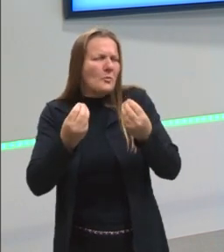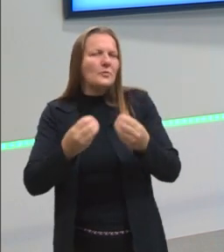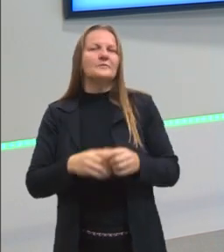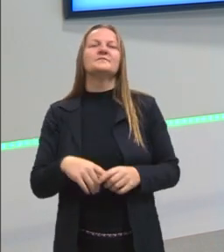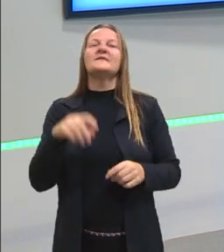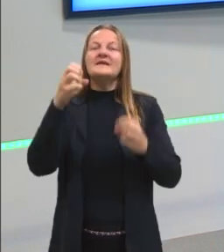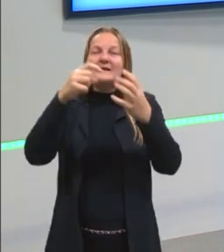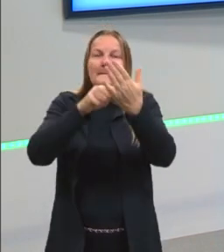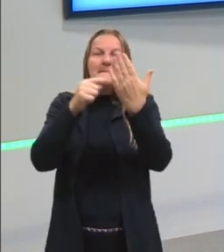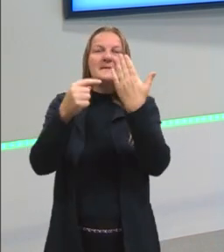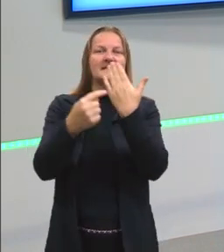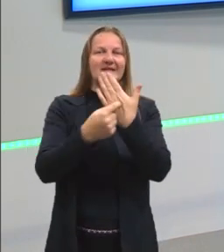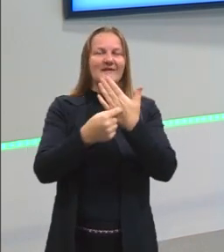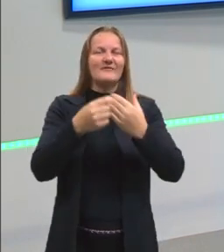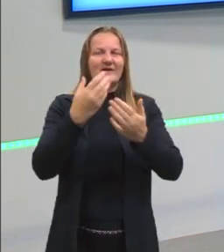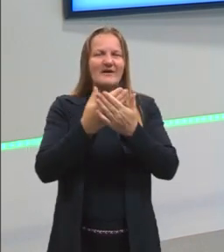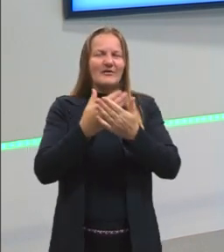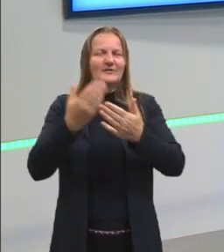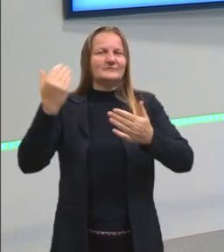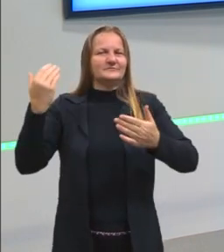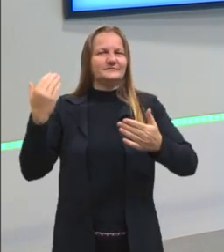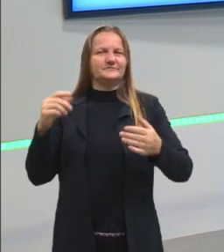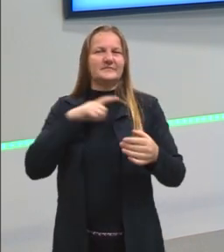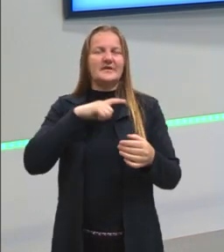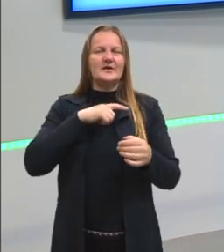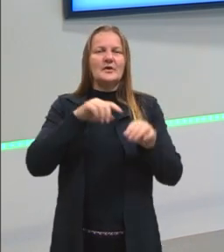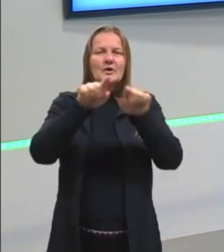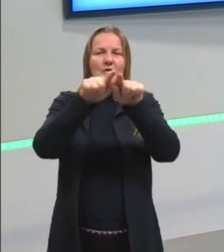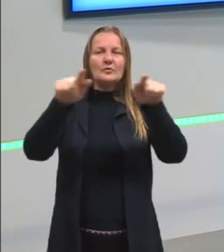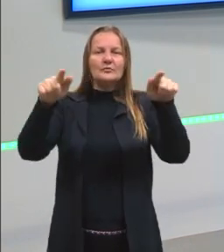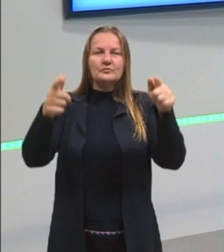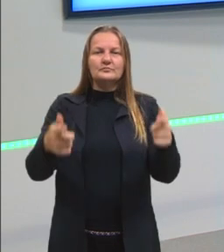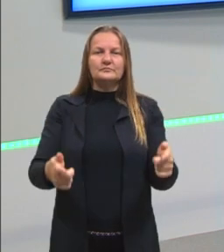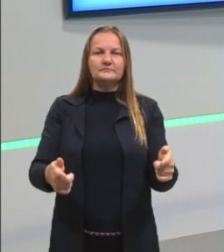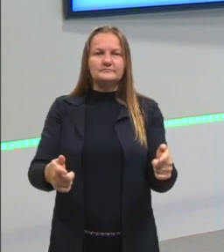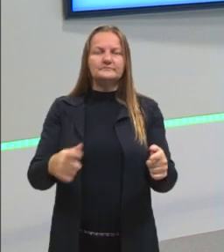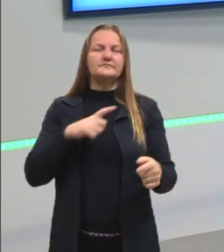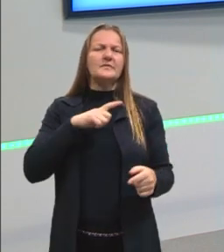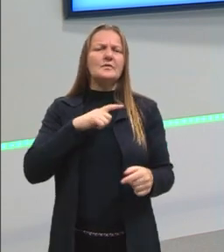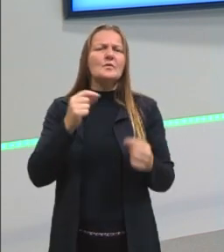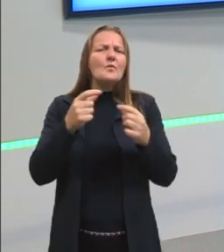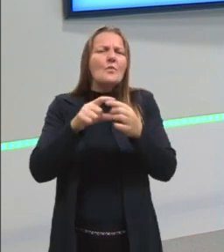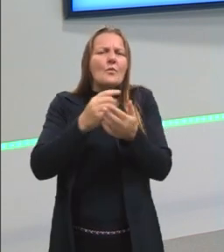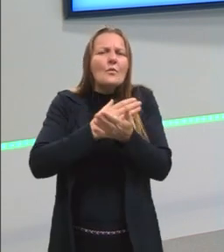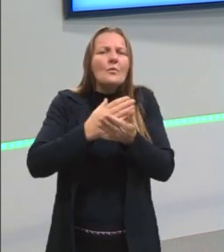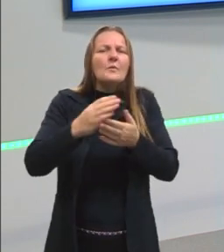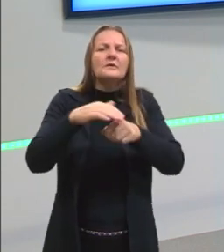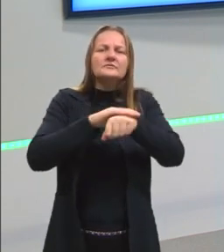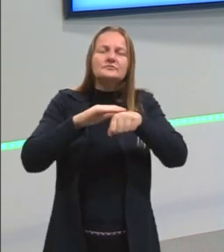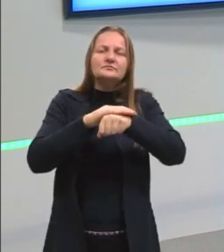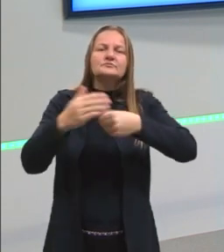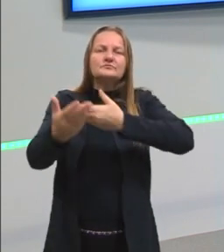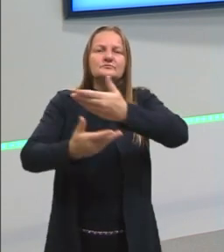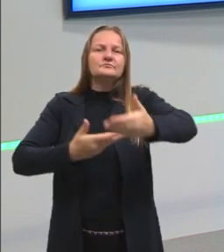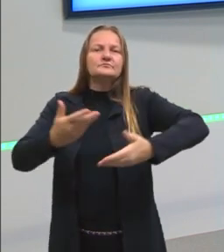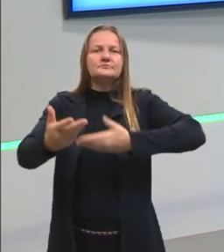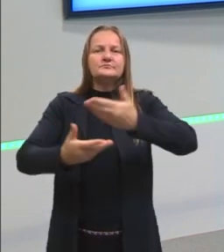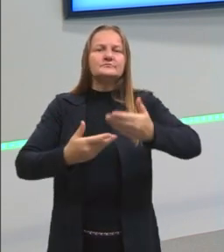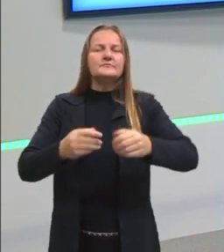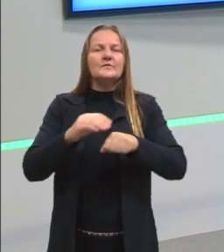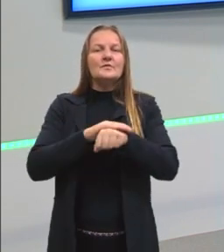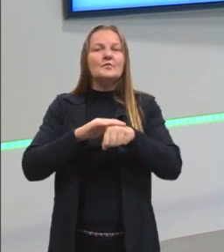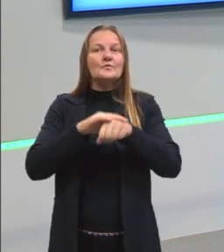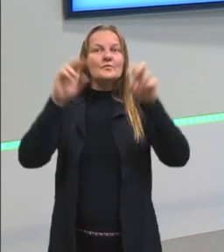estava falando nas nossas aulas anteriores sobre as classes gramaticais, onde eu começo a conversar com você sobre isso,